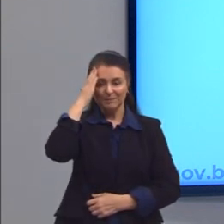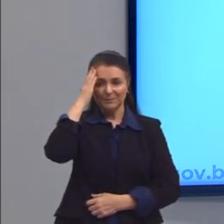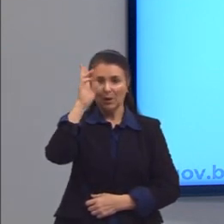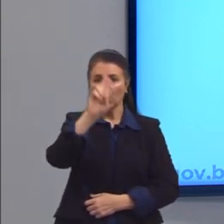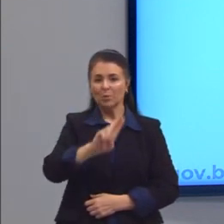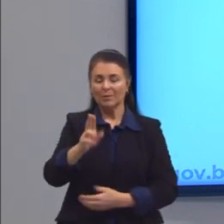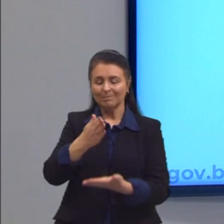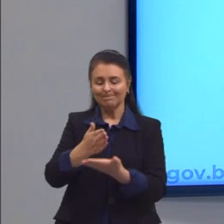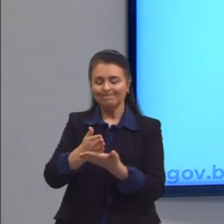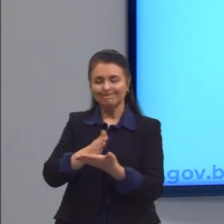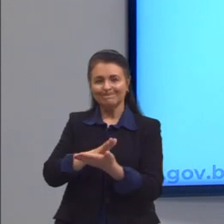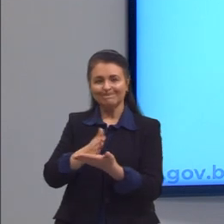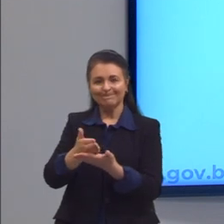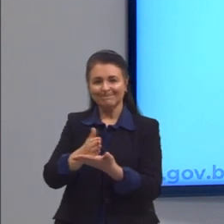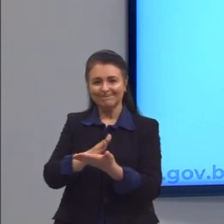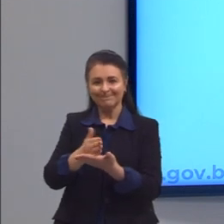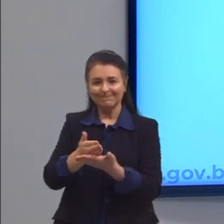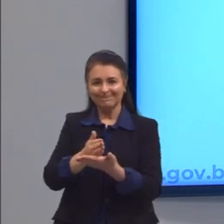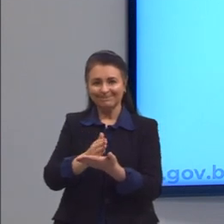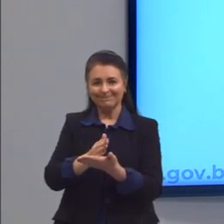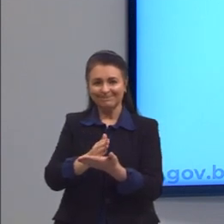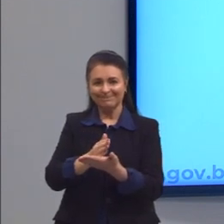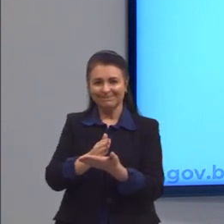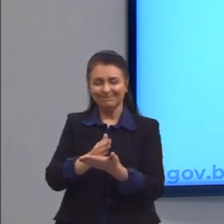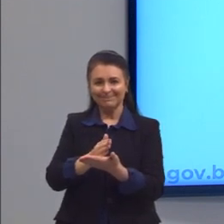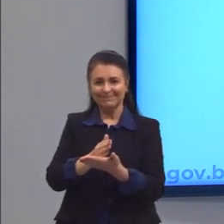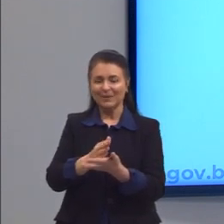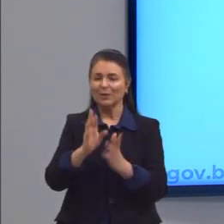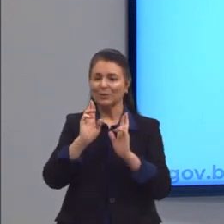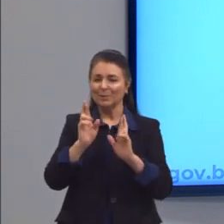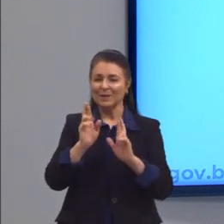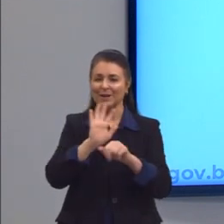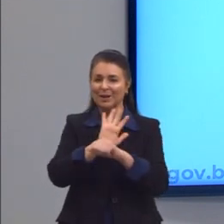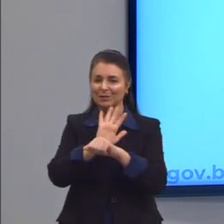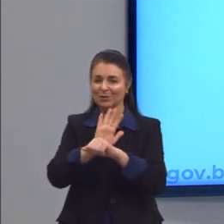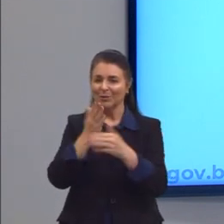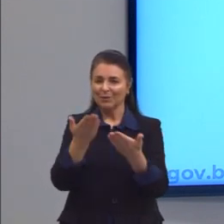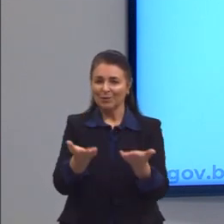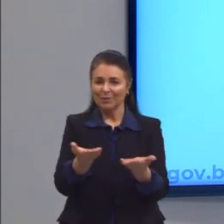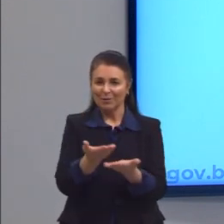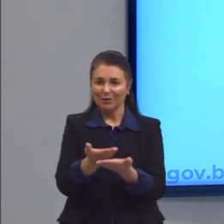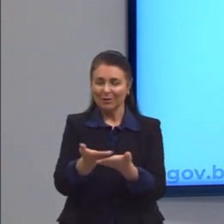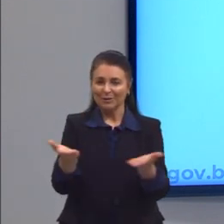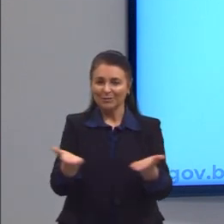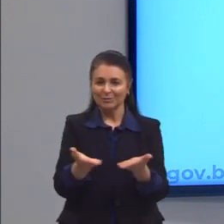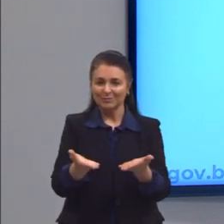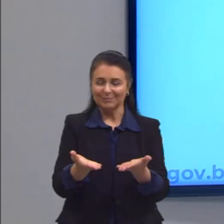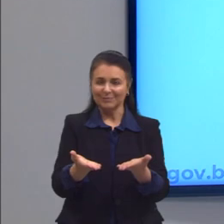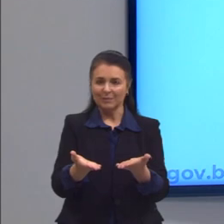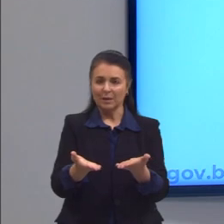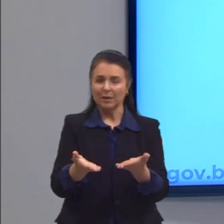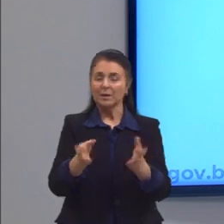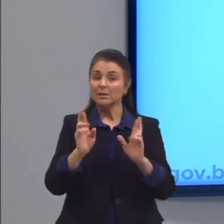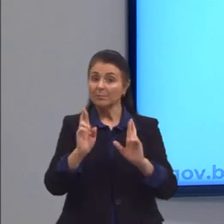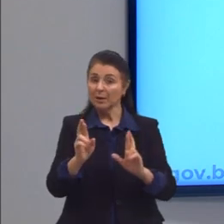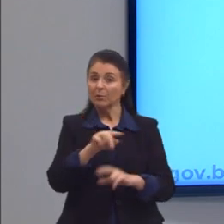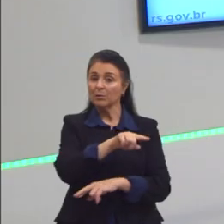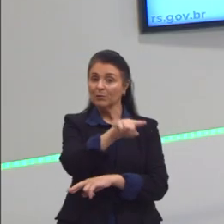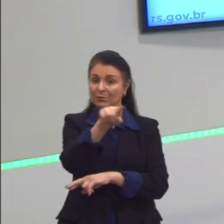entre dois extremos. Eu espero que tenha te ajudado com a aula de hoje, espero que você tenha